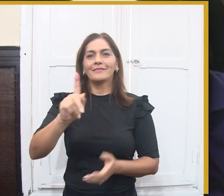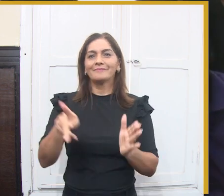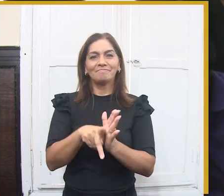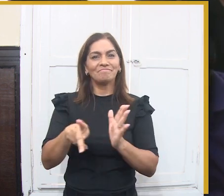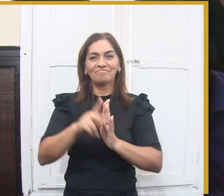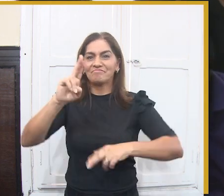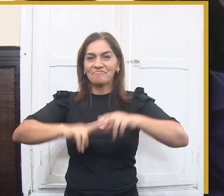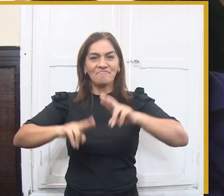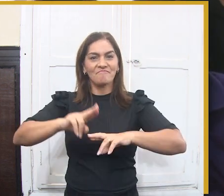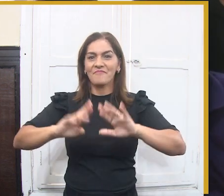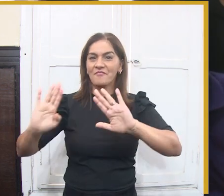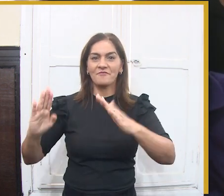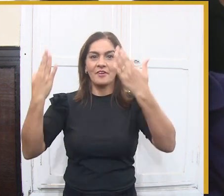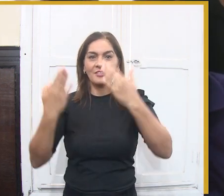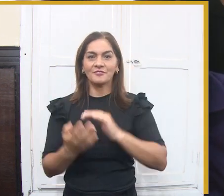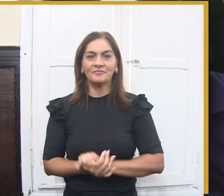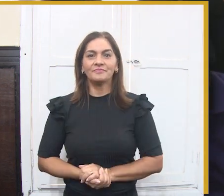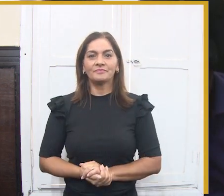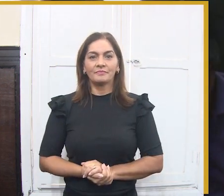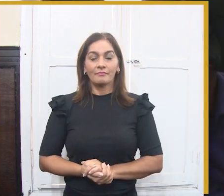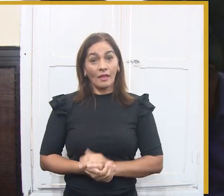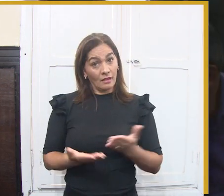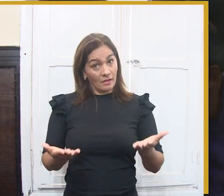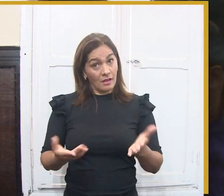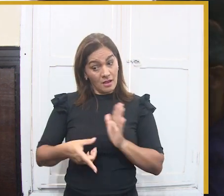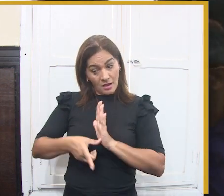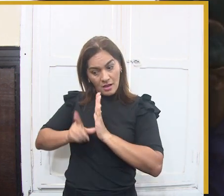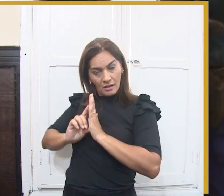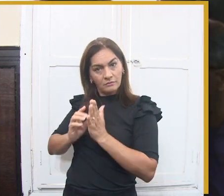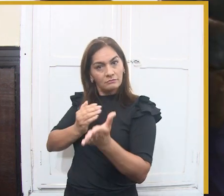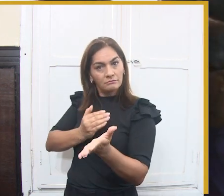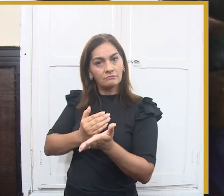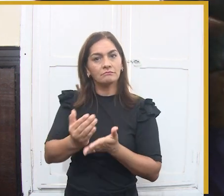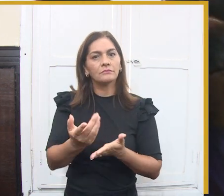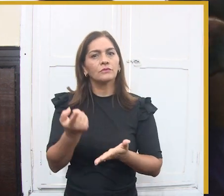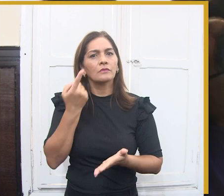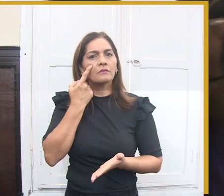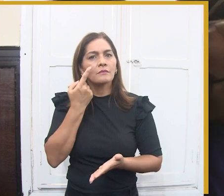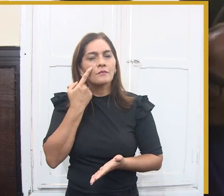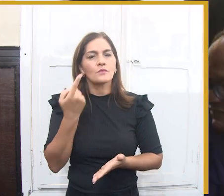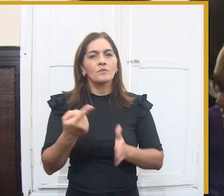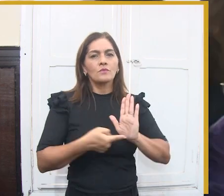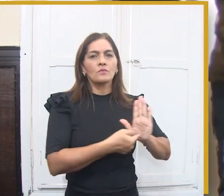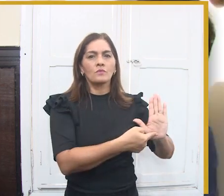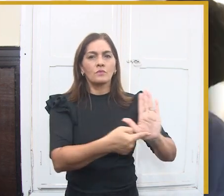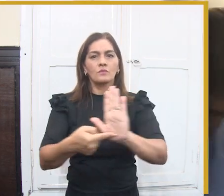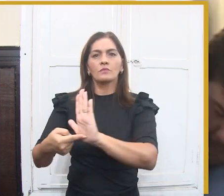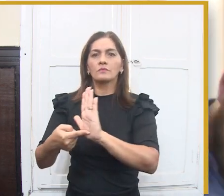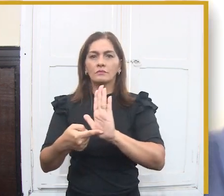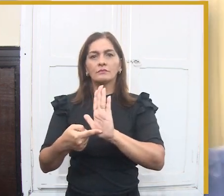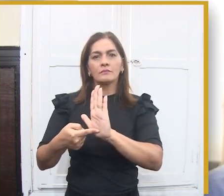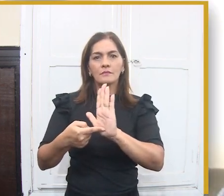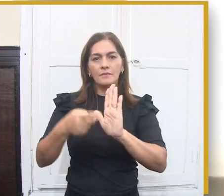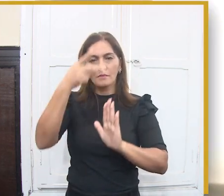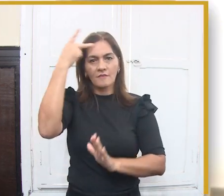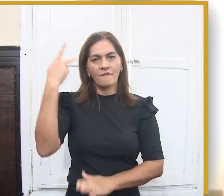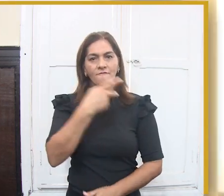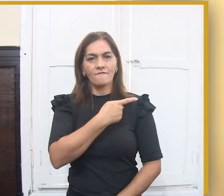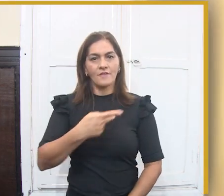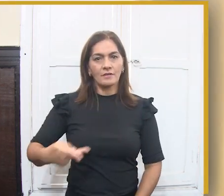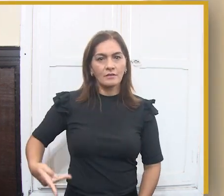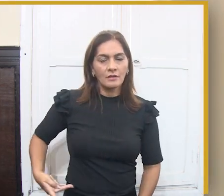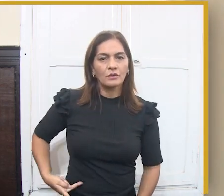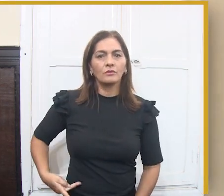toda a família no Parque do Povo. E que vem, então, a 40ª edição do maior e melhor São